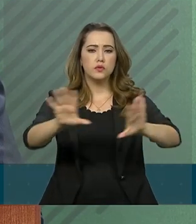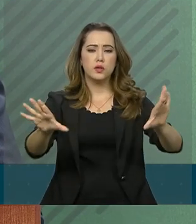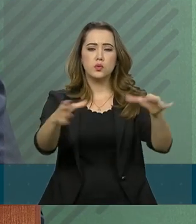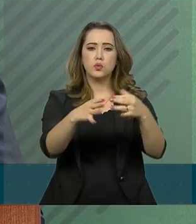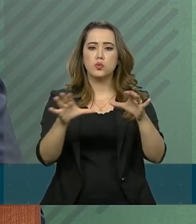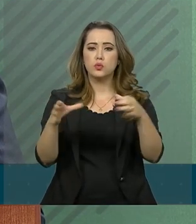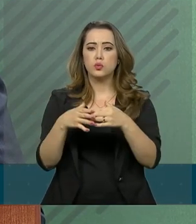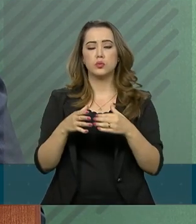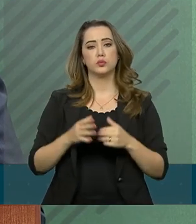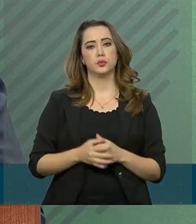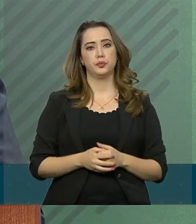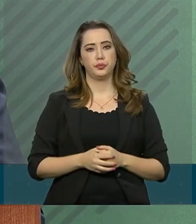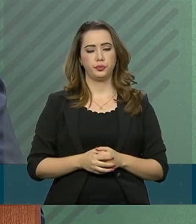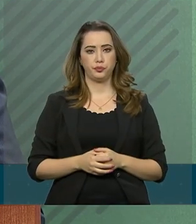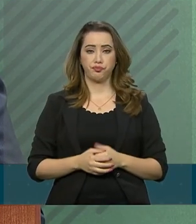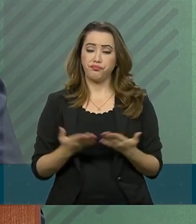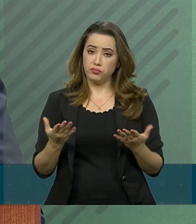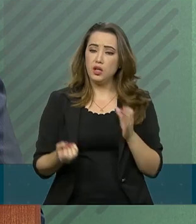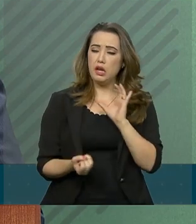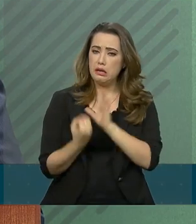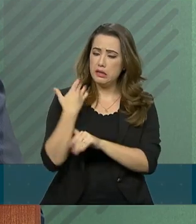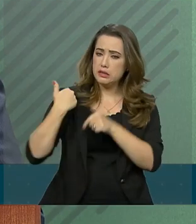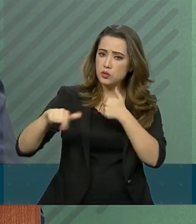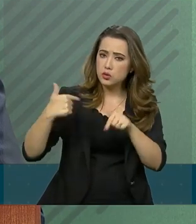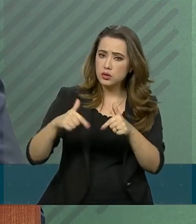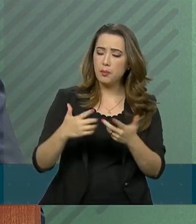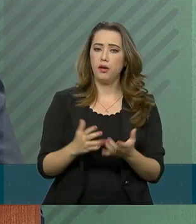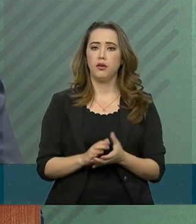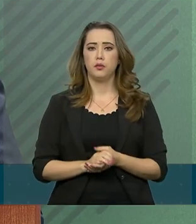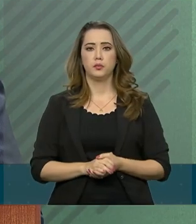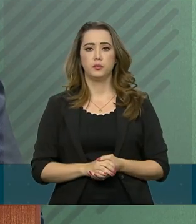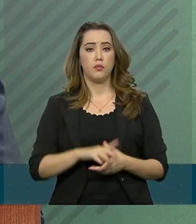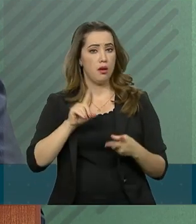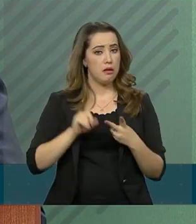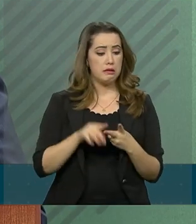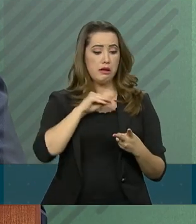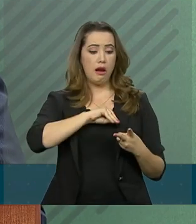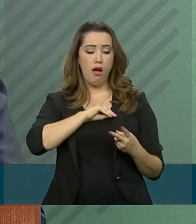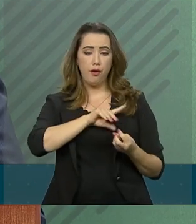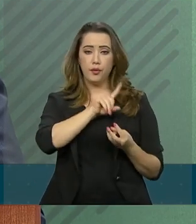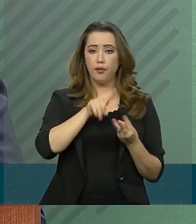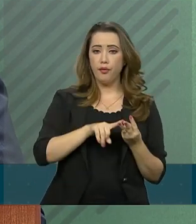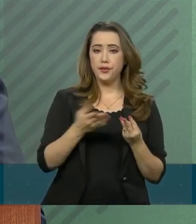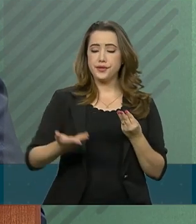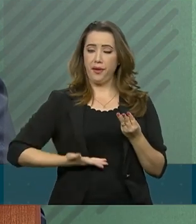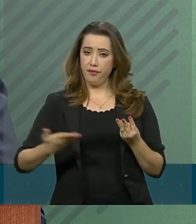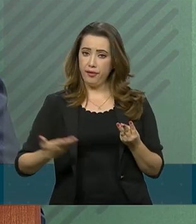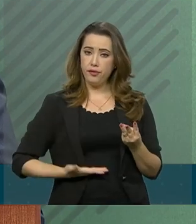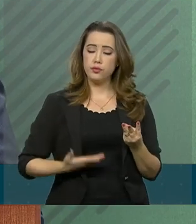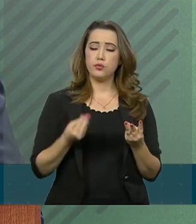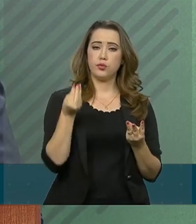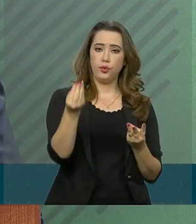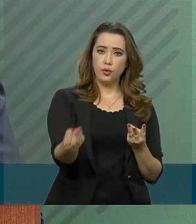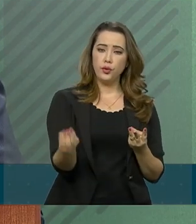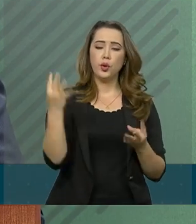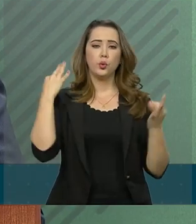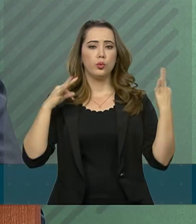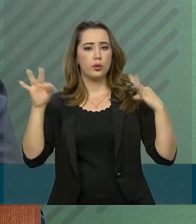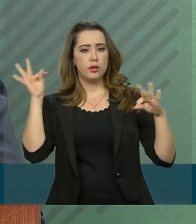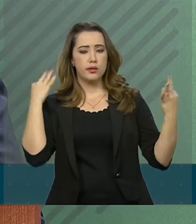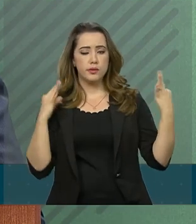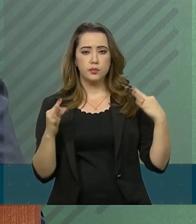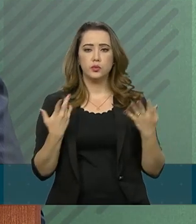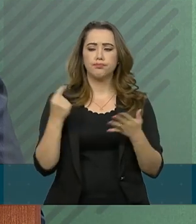áreas, como a geração de empregos, renda, serviços, turismo,